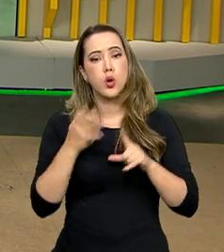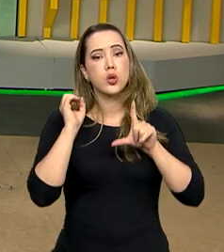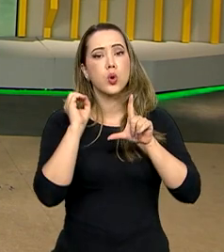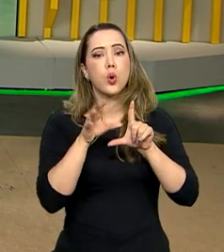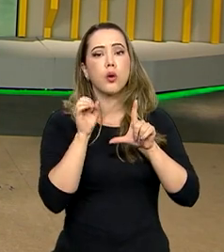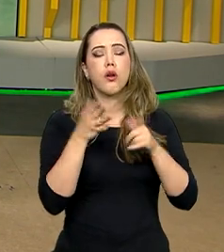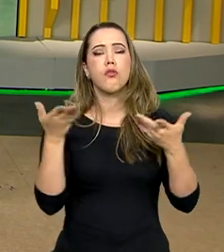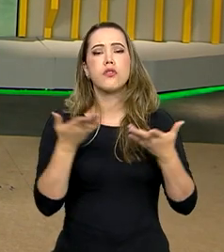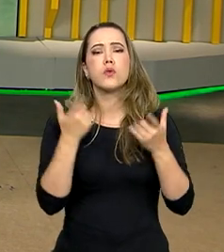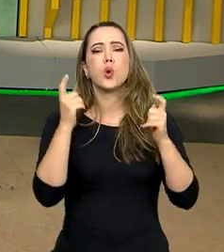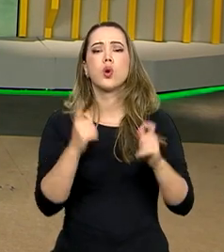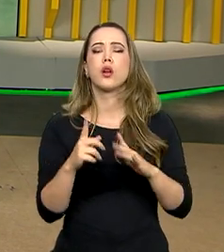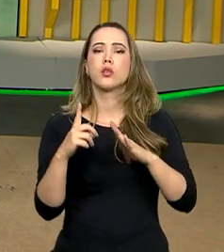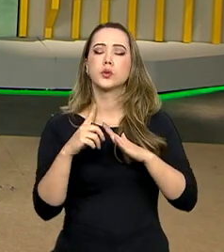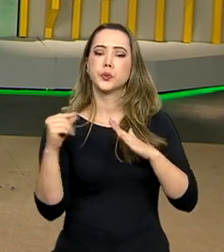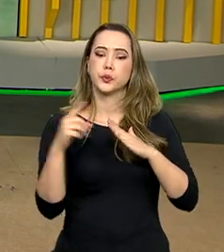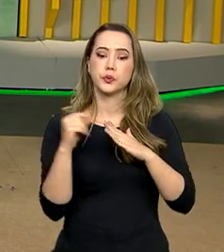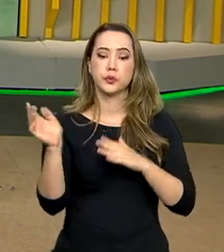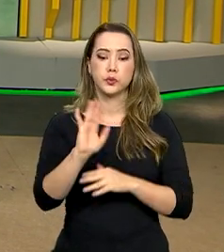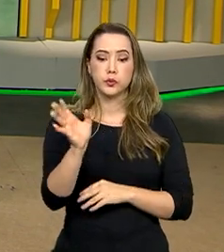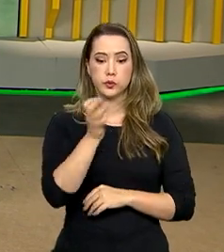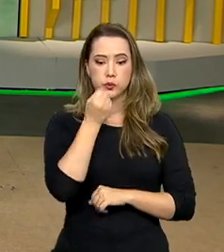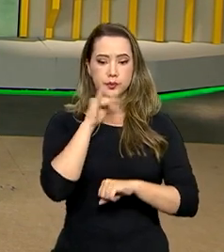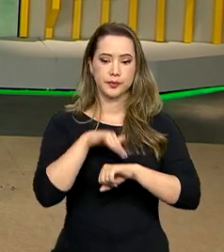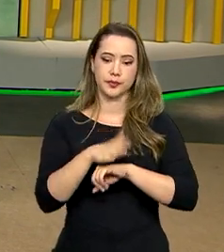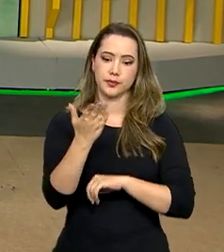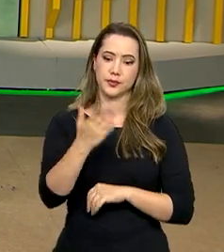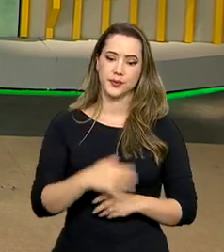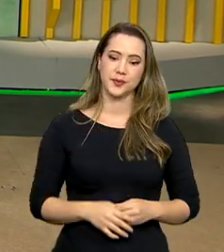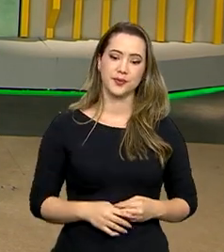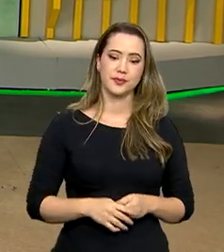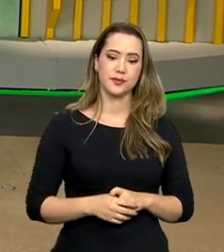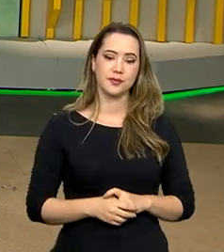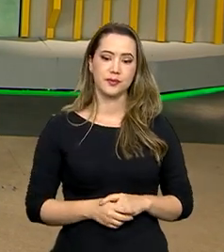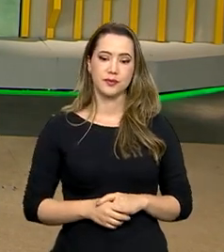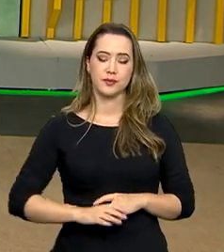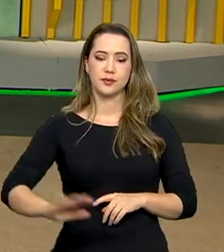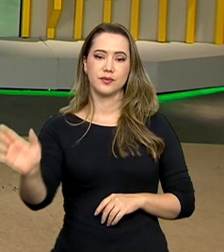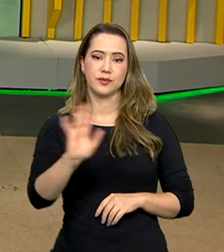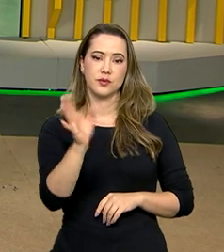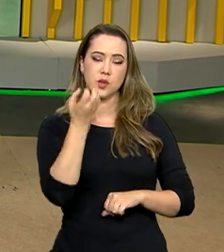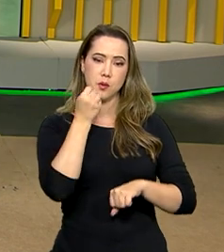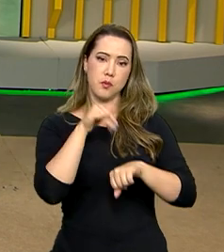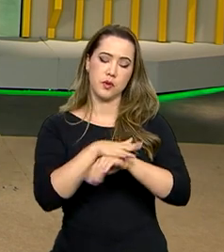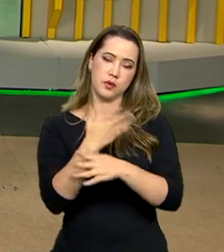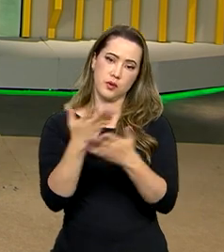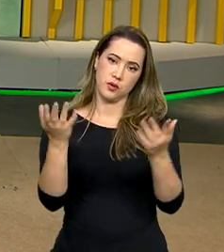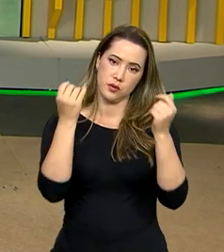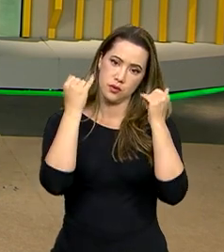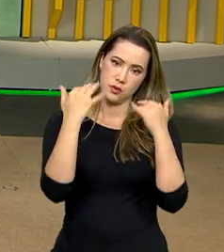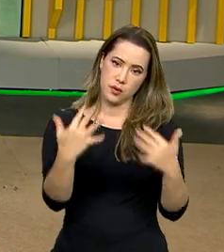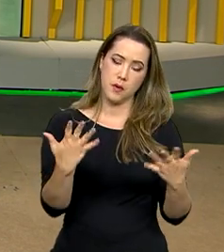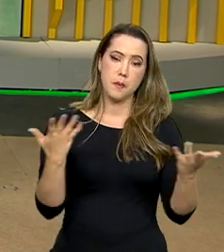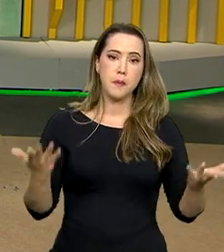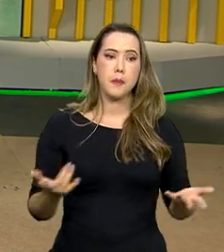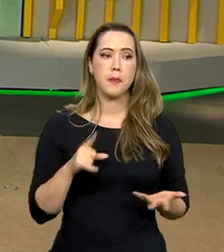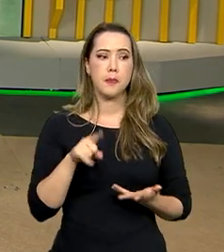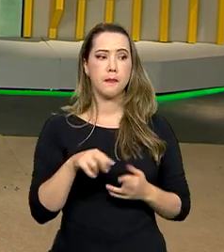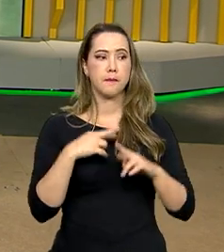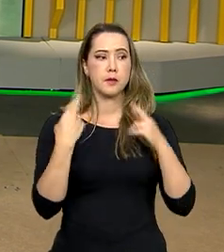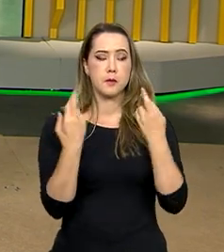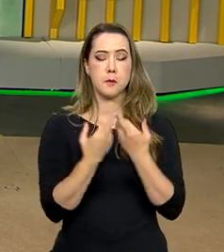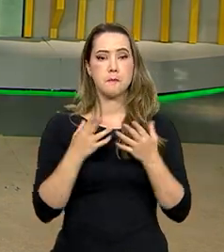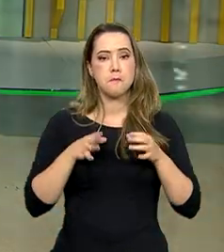do Palácio do Planalto com a gente. Olá, Pablo, boa noite. Boa noite, Carol, Ana e a você que nos assiste. A